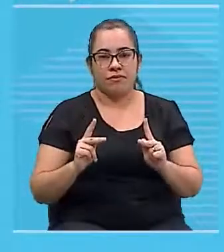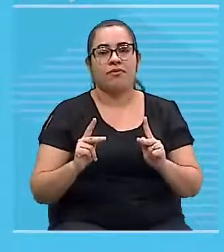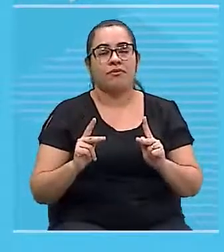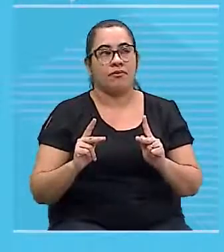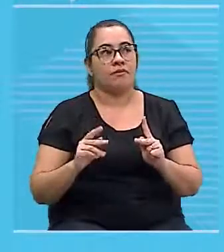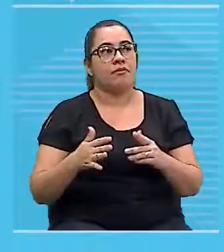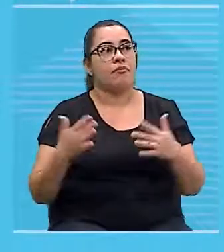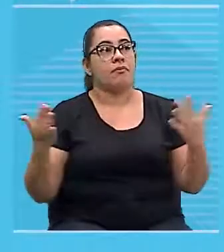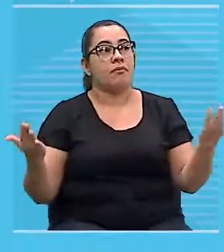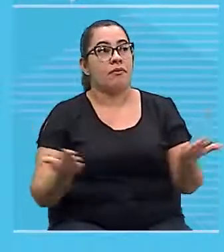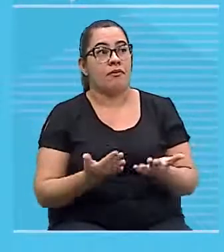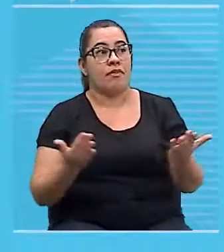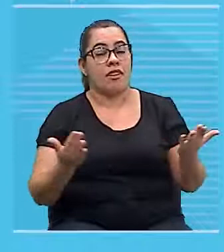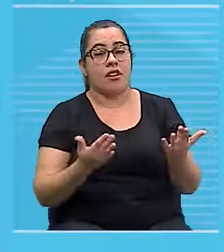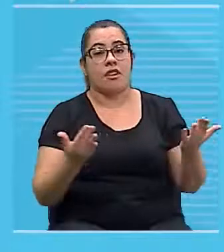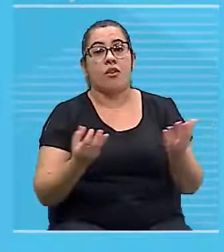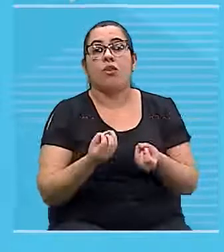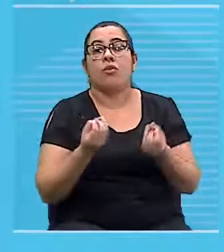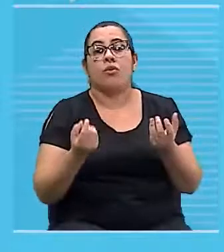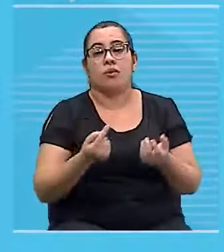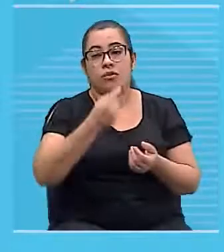eu tenho sentido horário.